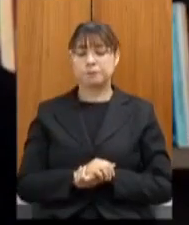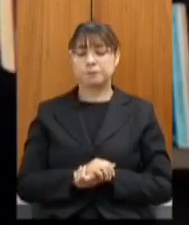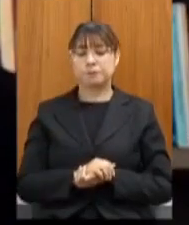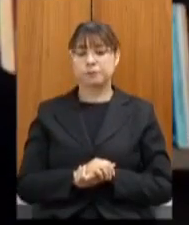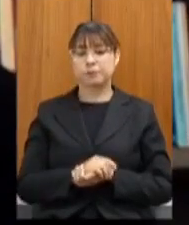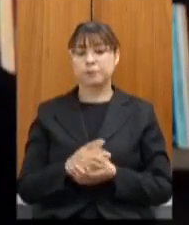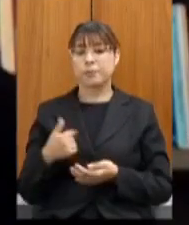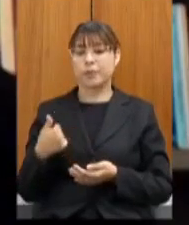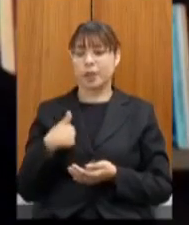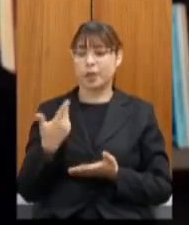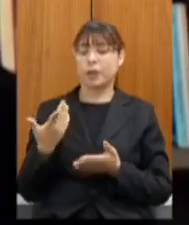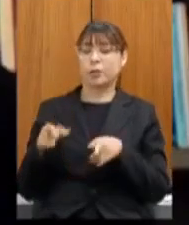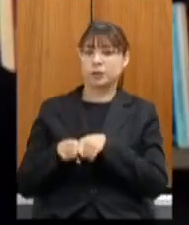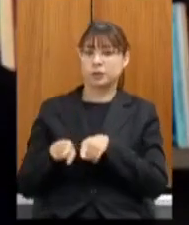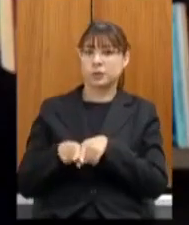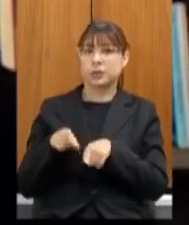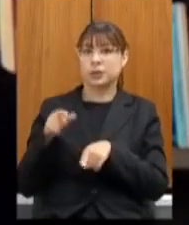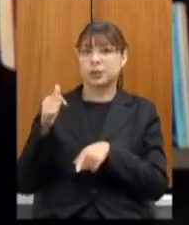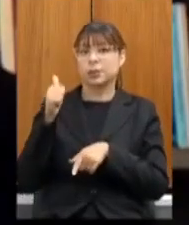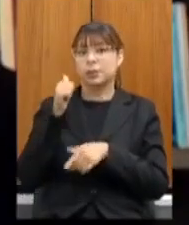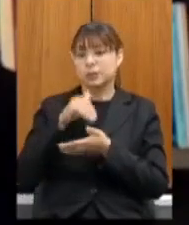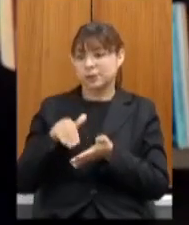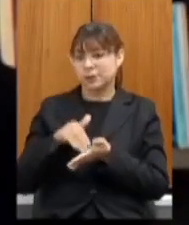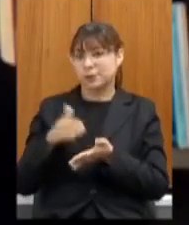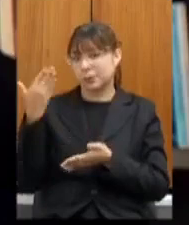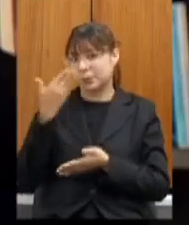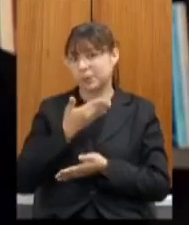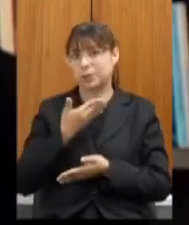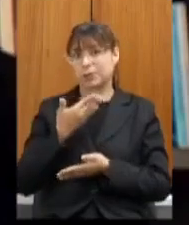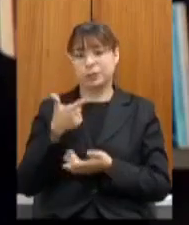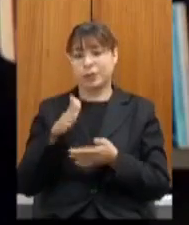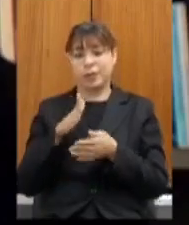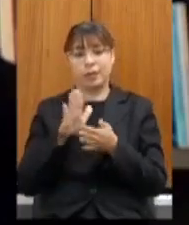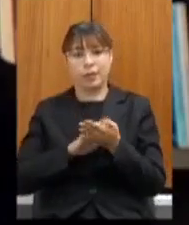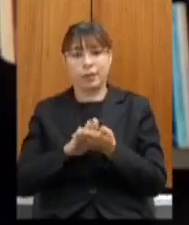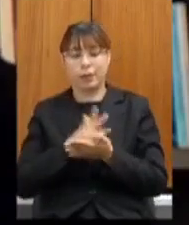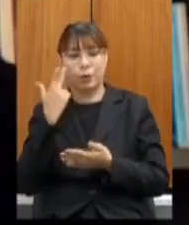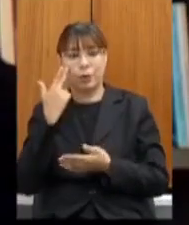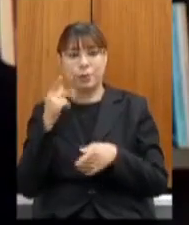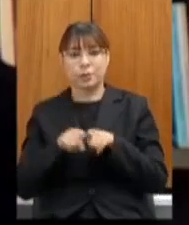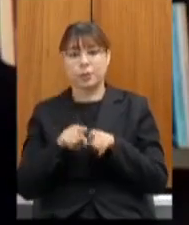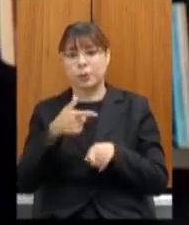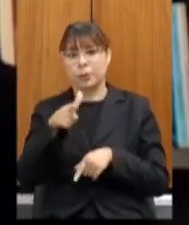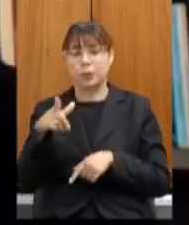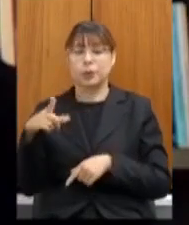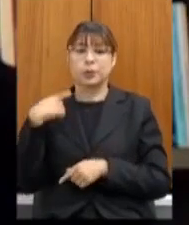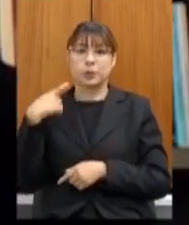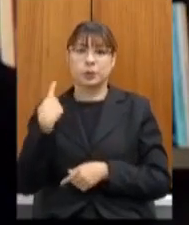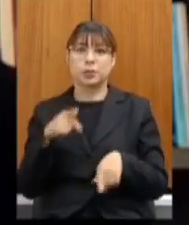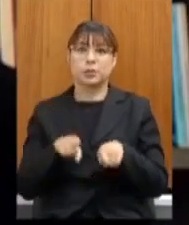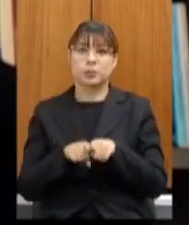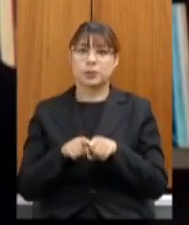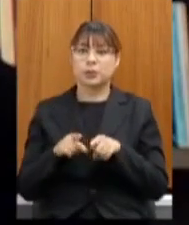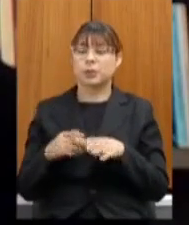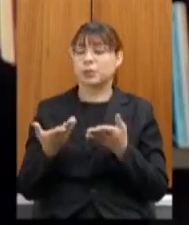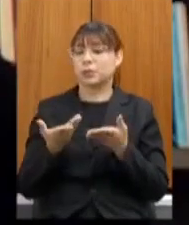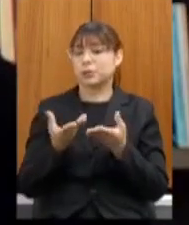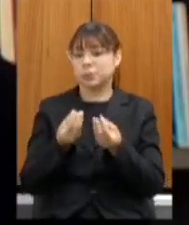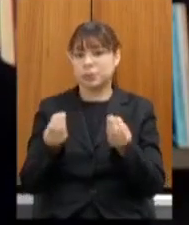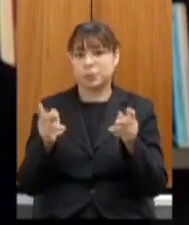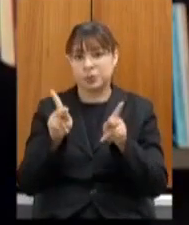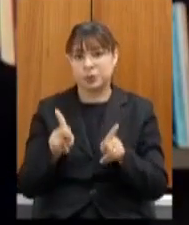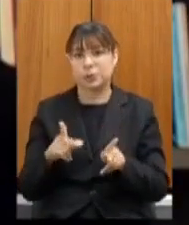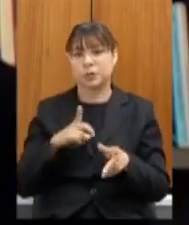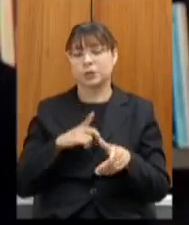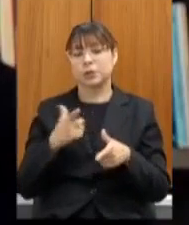secretária somos provas de que não existe normalidade além de outros deputados e tantas outras pessoas que estão vivendo um